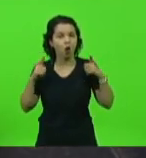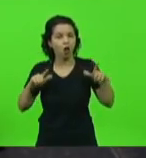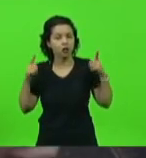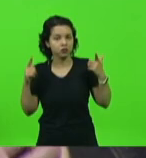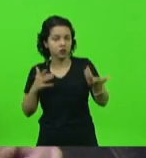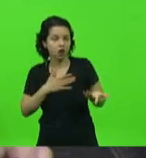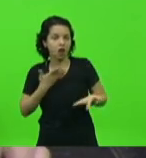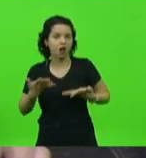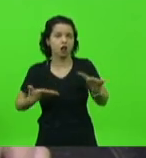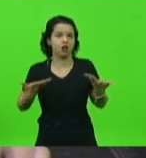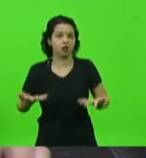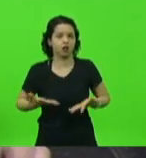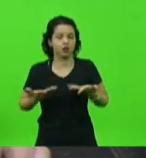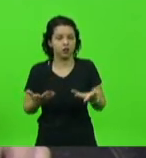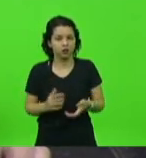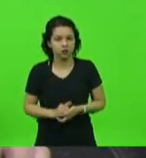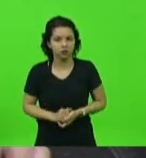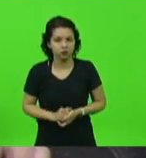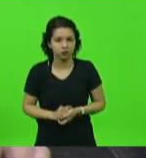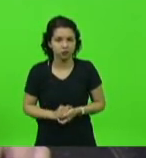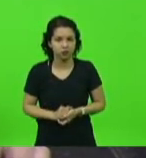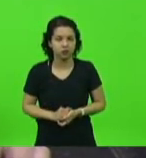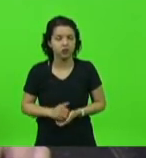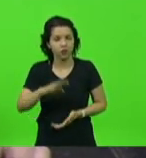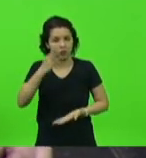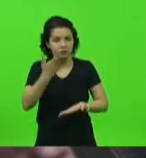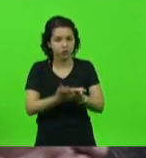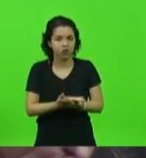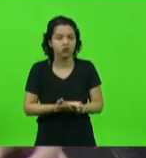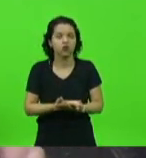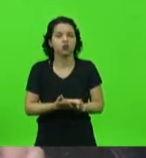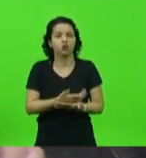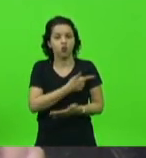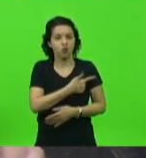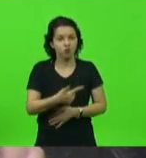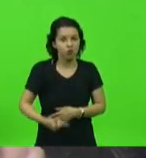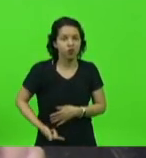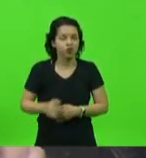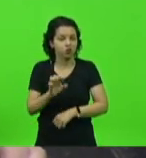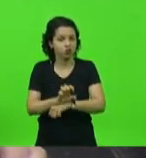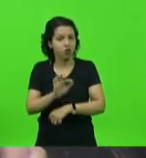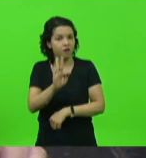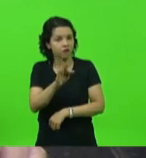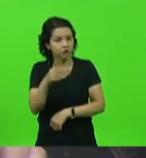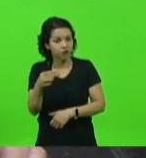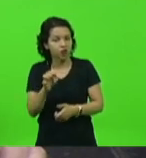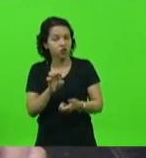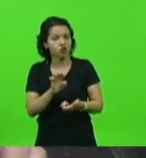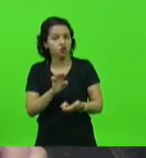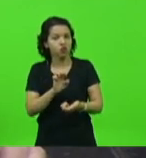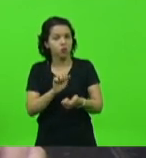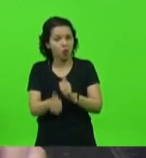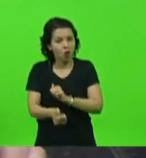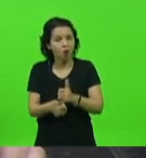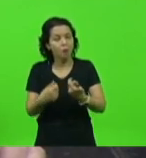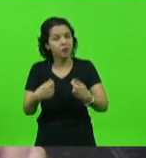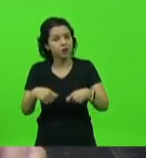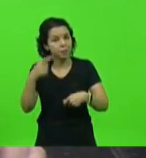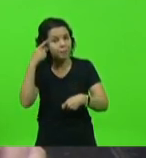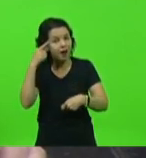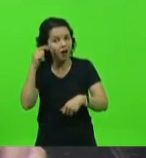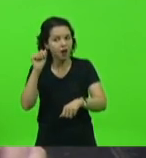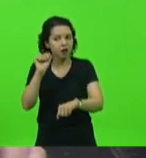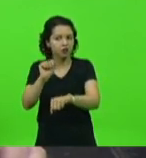Eu acredito que o governo do Estado, a FESPORT, deveria parar de pensar um pouquinho em 2022